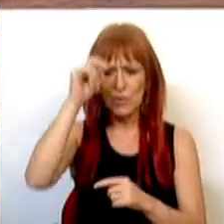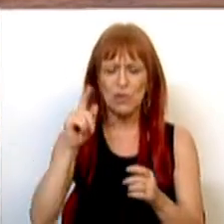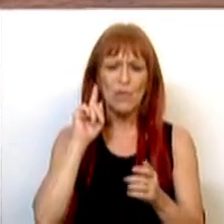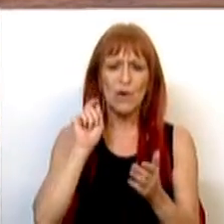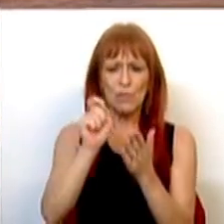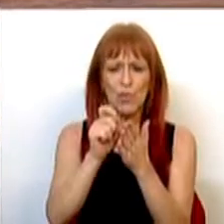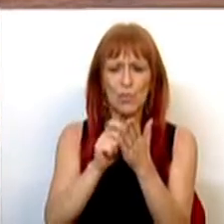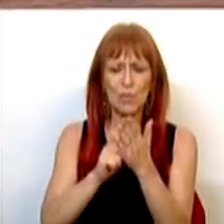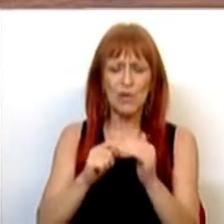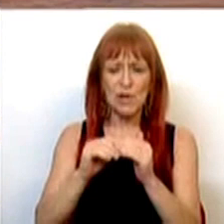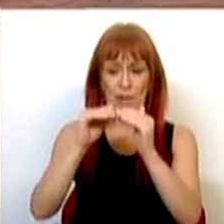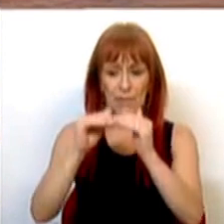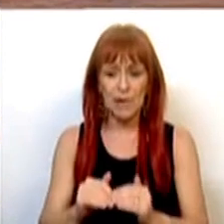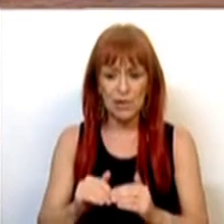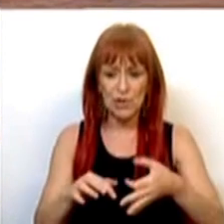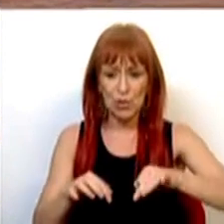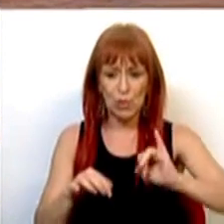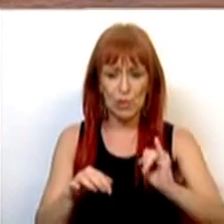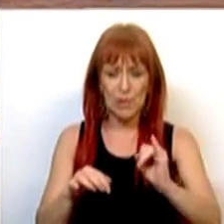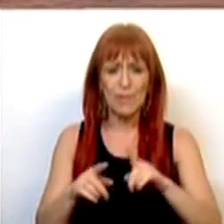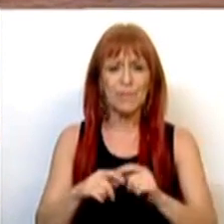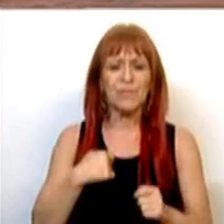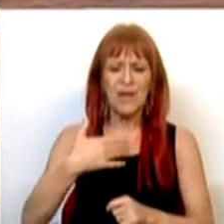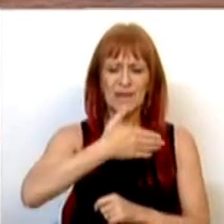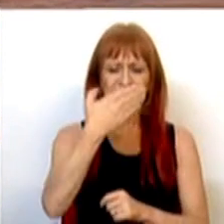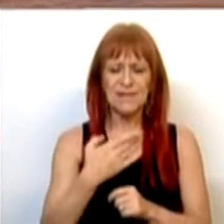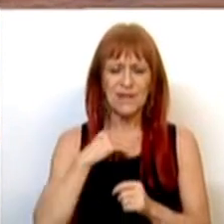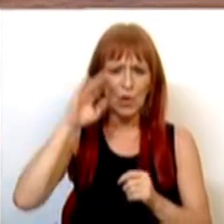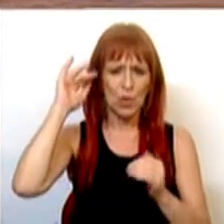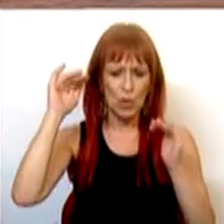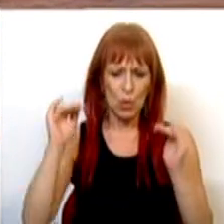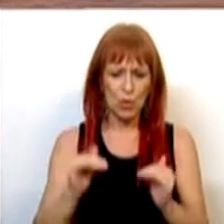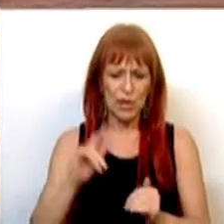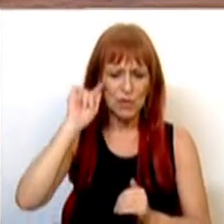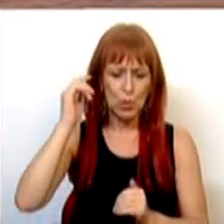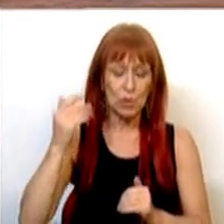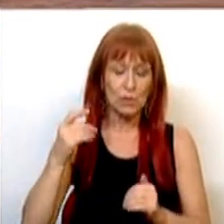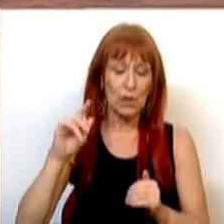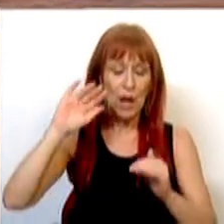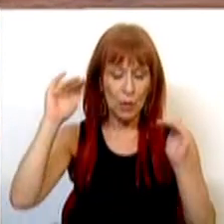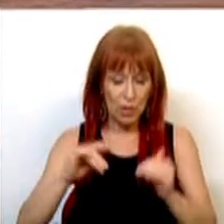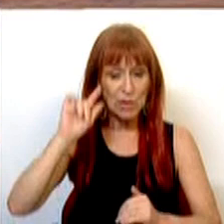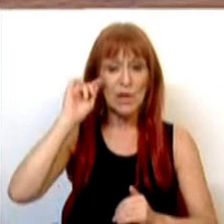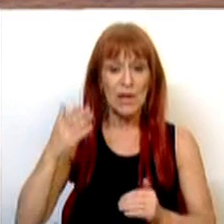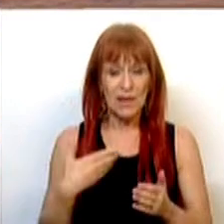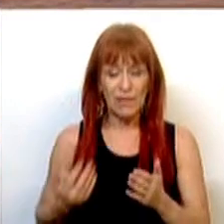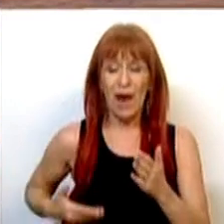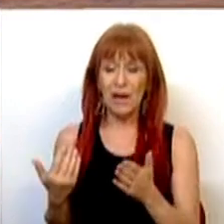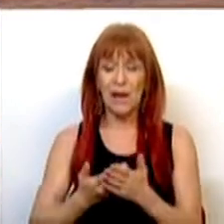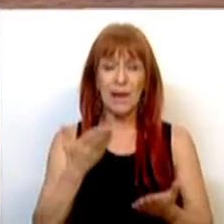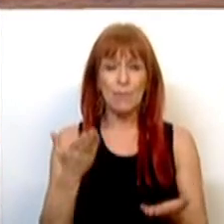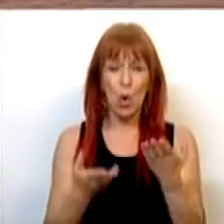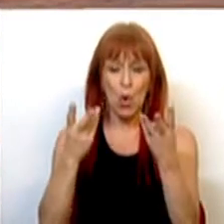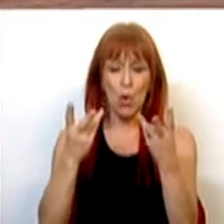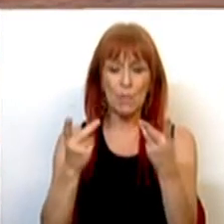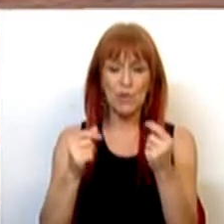inferior ao produto interno bruto. Sétima conclusão, a redução do déficit até atingir o equilíbrio orçamental